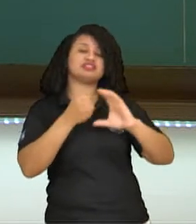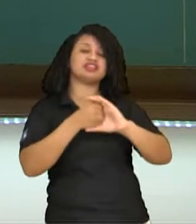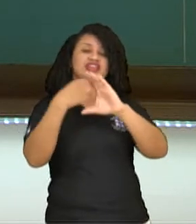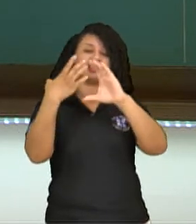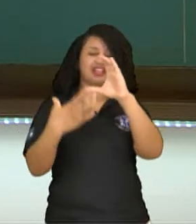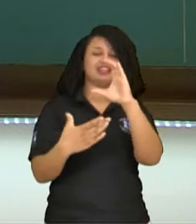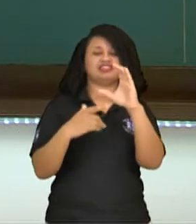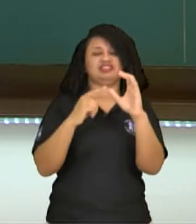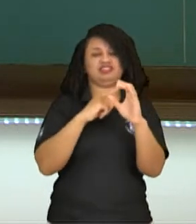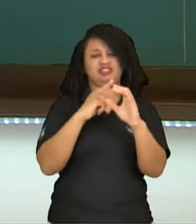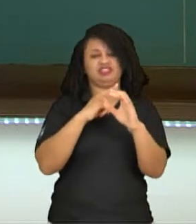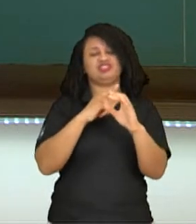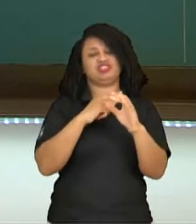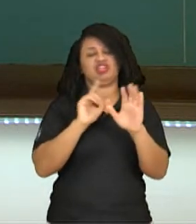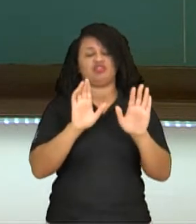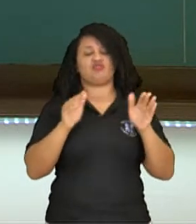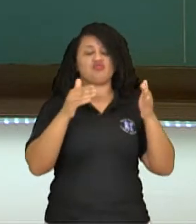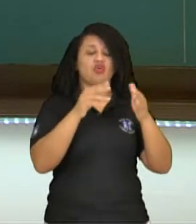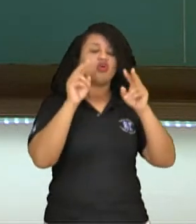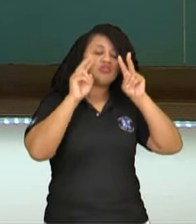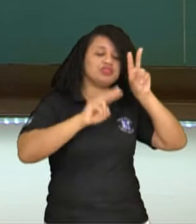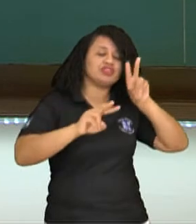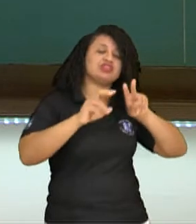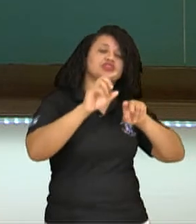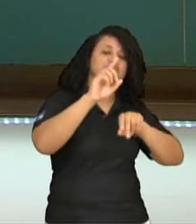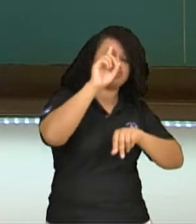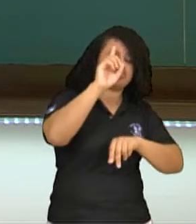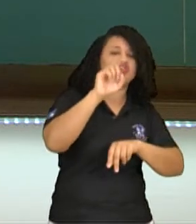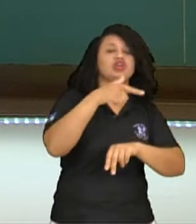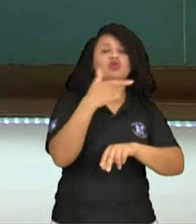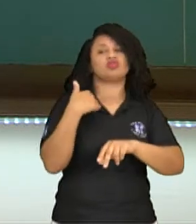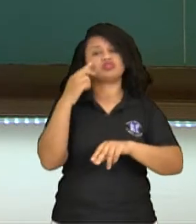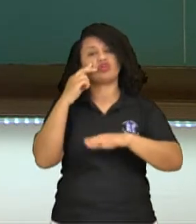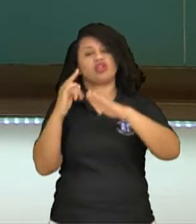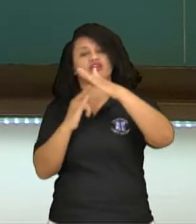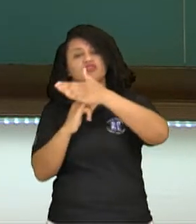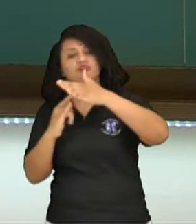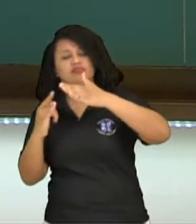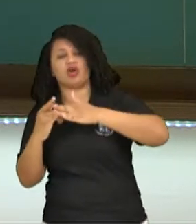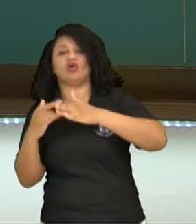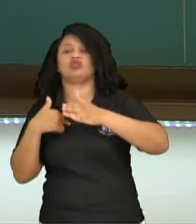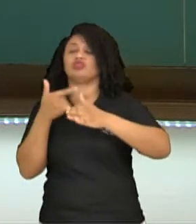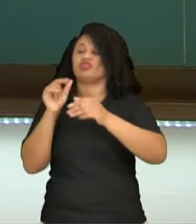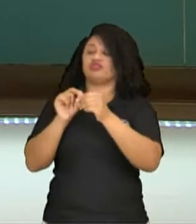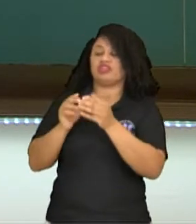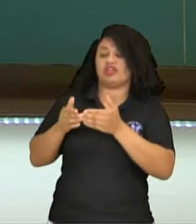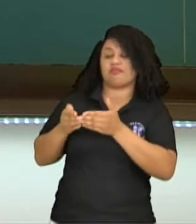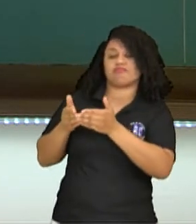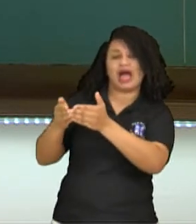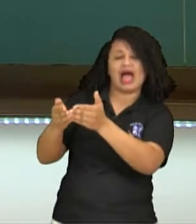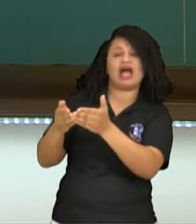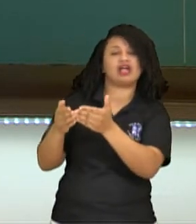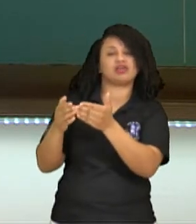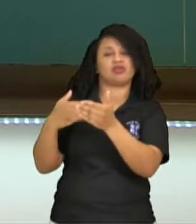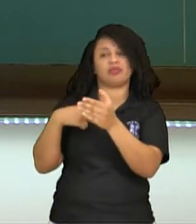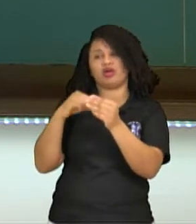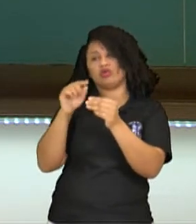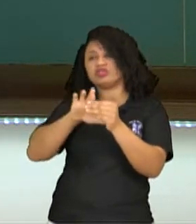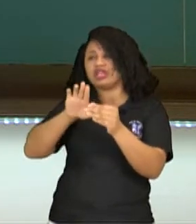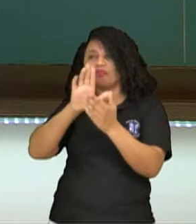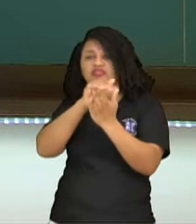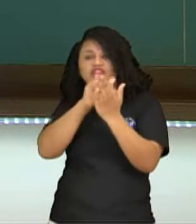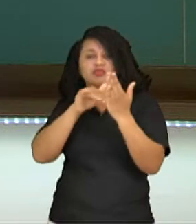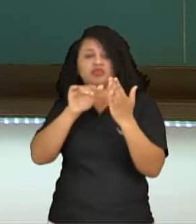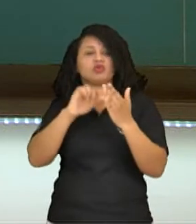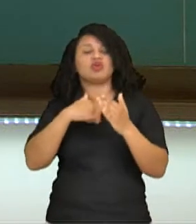japonesas, é, observação do dia, eles montavam barco, ateliês, eles foram para fora dos estúdios pela primeira vez, né,